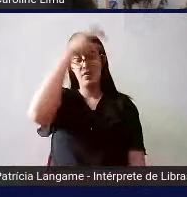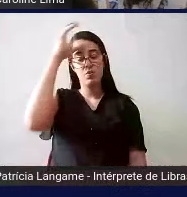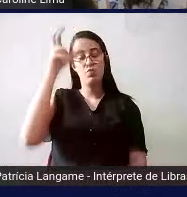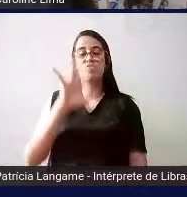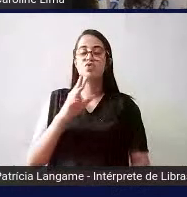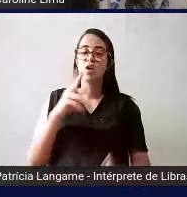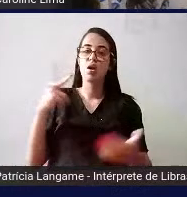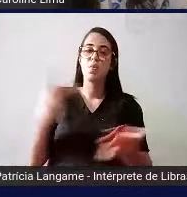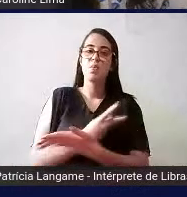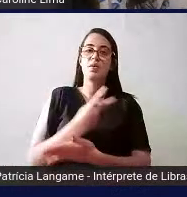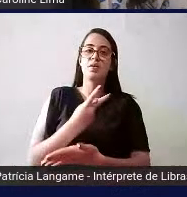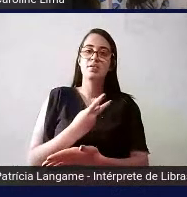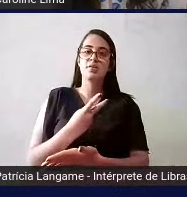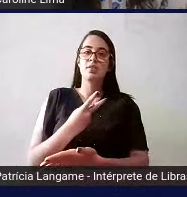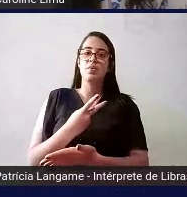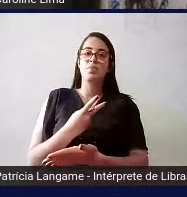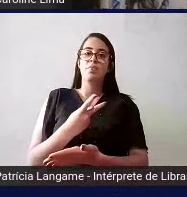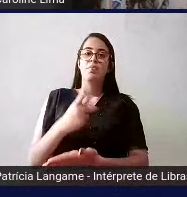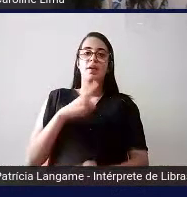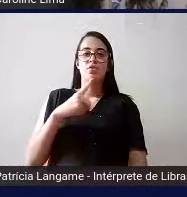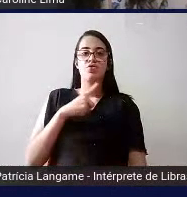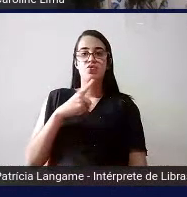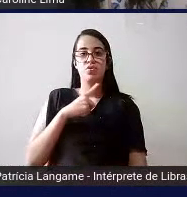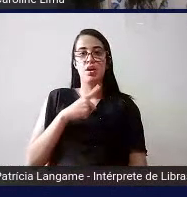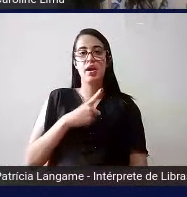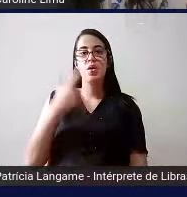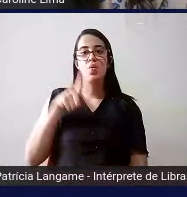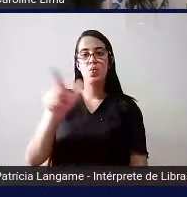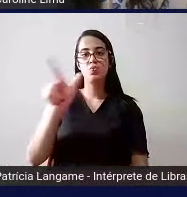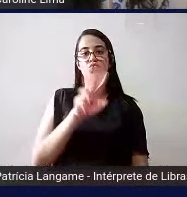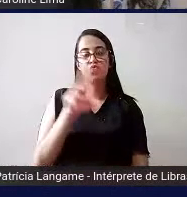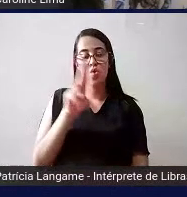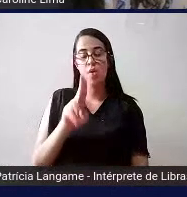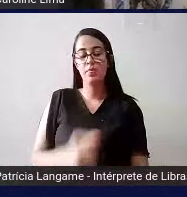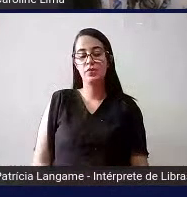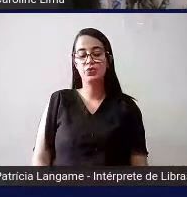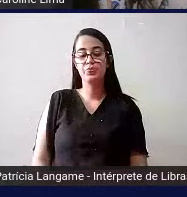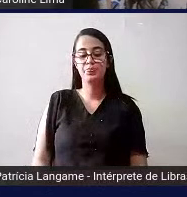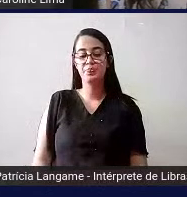e foi encerrado mas ainda existem outros com outros nomes por aí tá bom